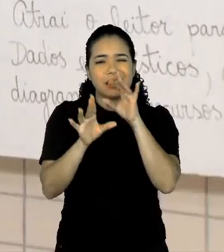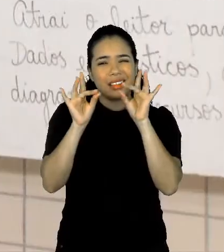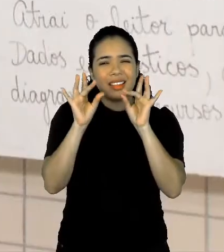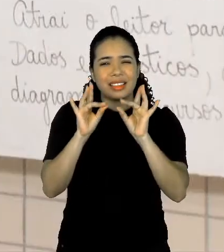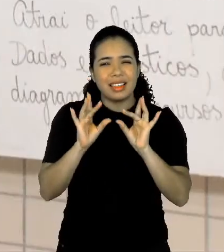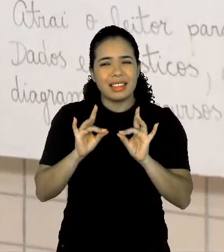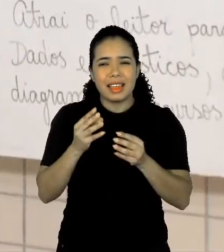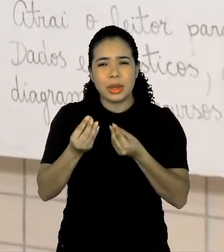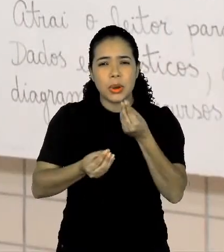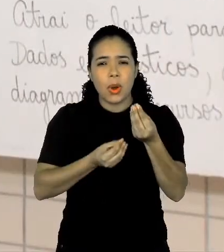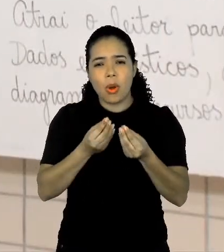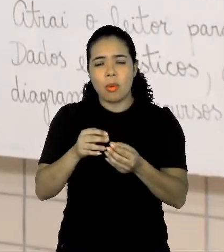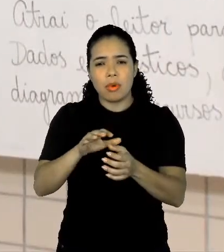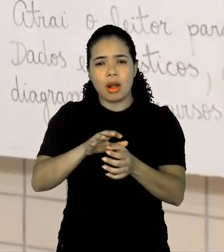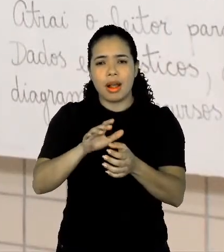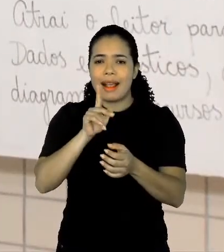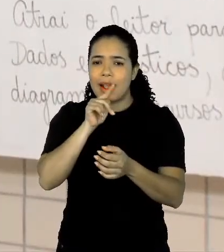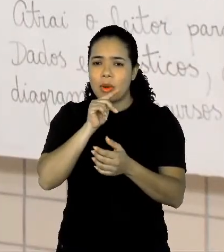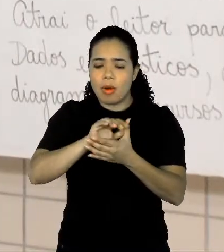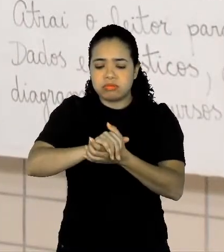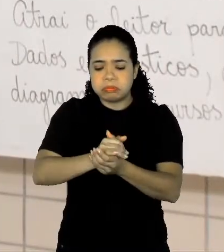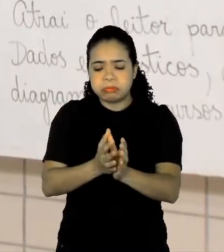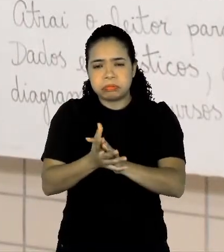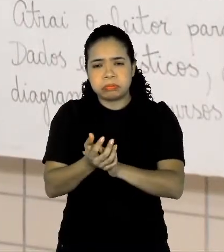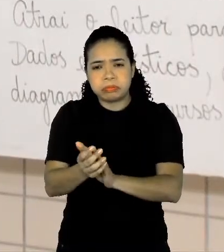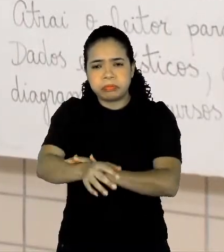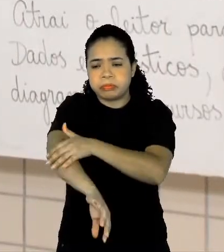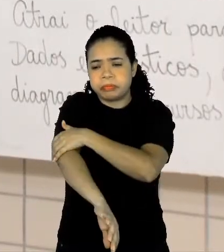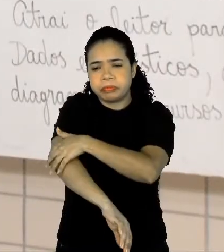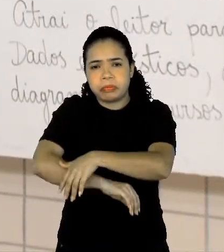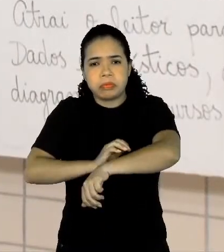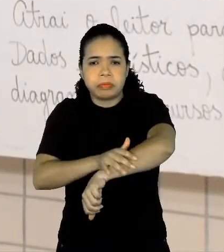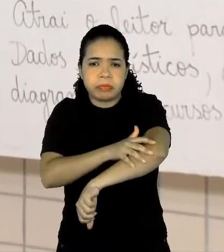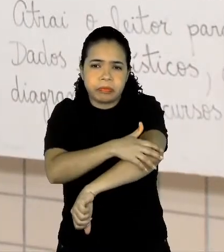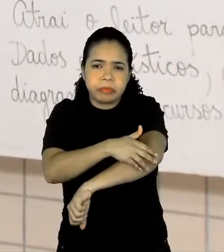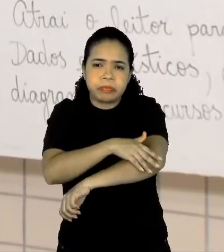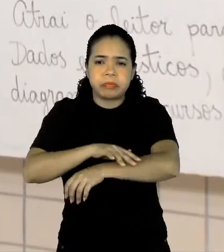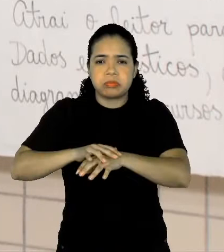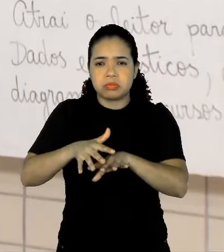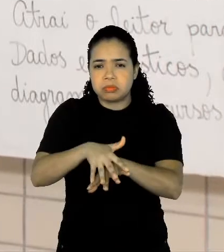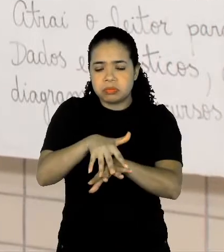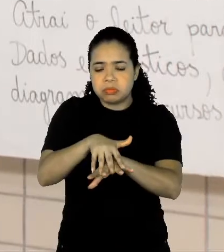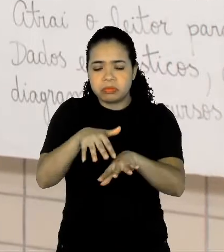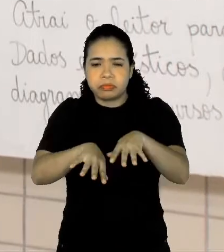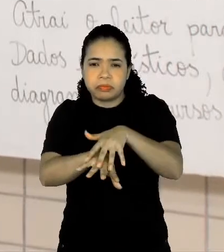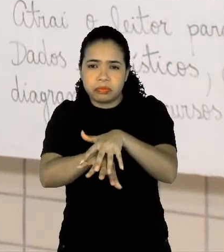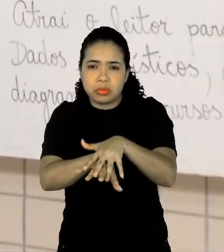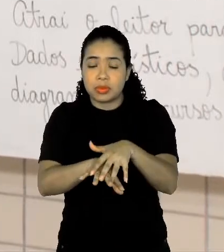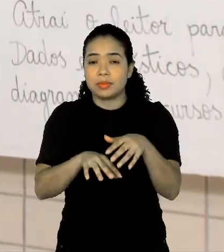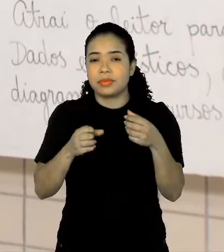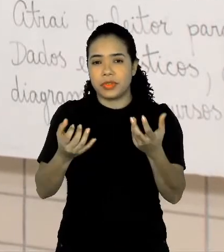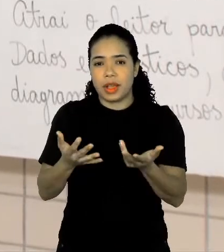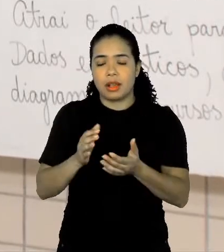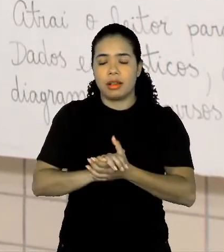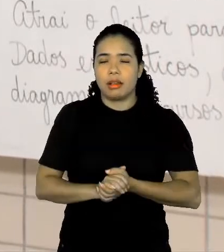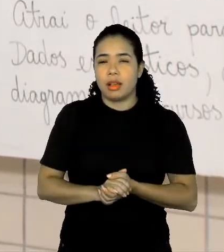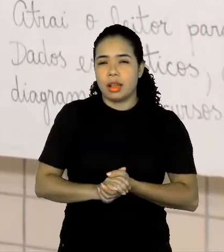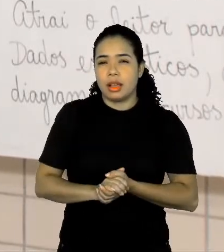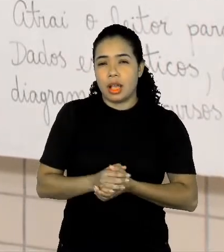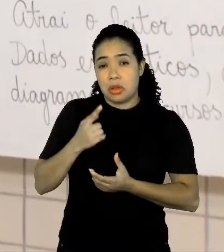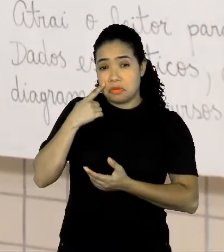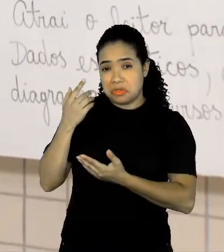a maneira correta que a gente tem que lavar as mãos. Porque quando a gente vê, normalmente, essa dica que tem que lavar as mãos, né,